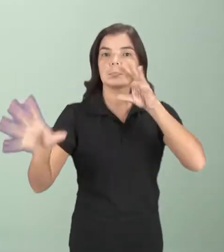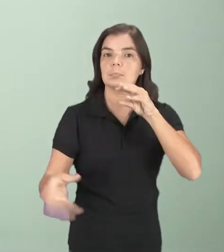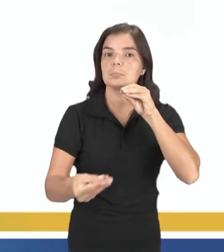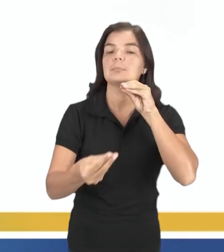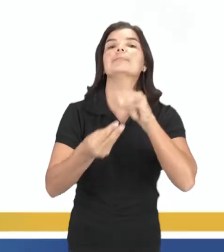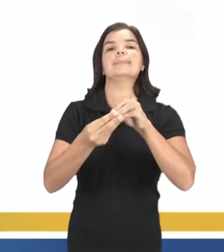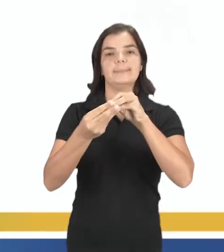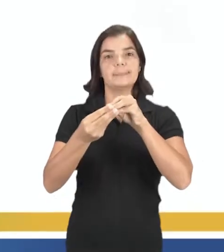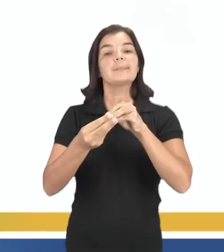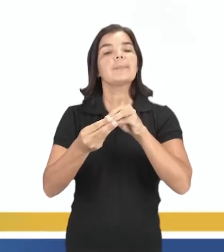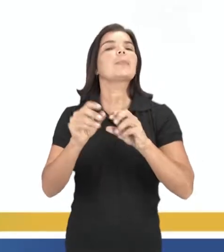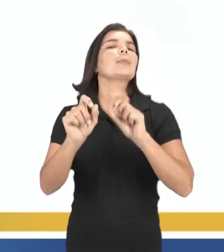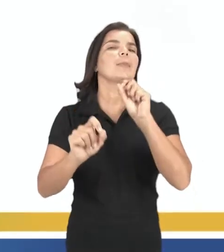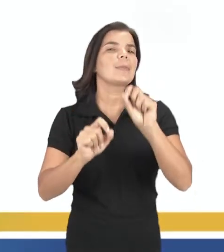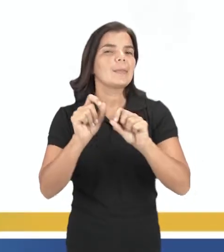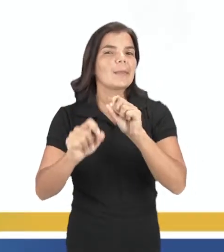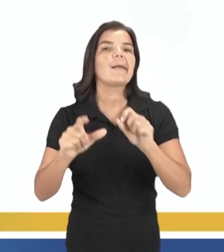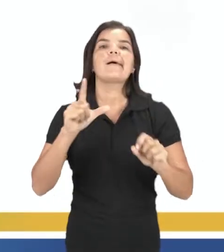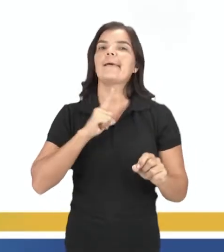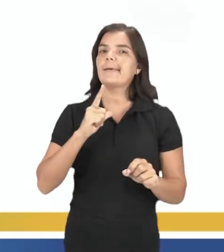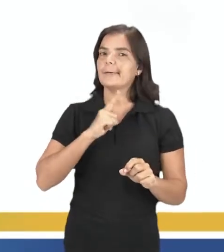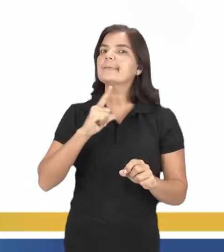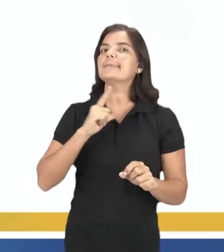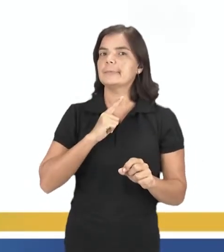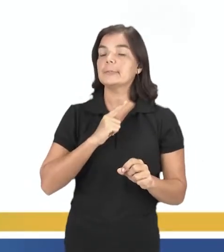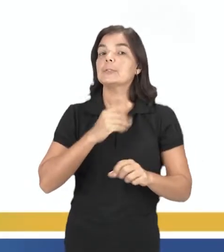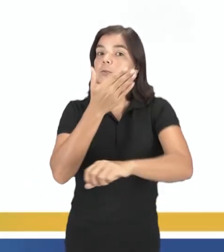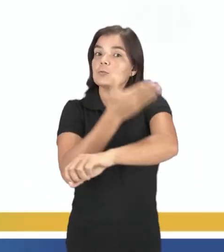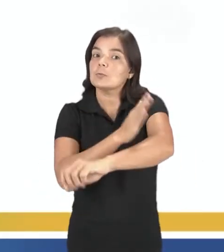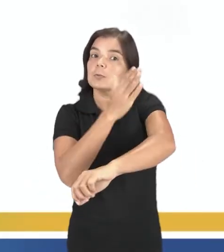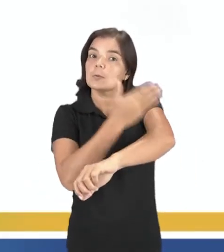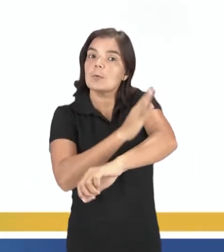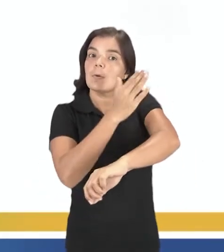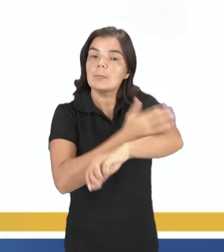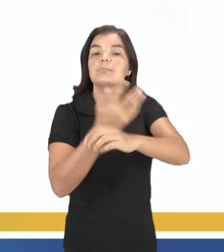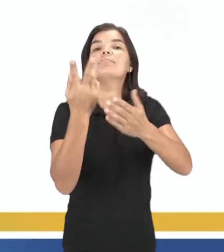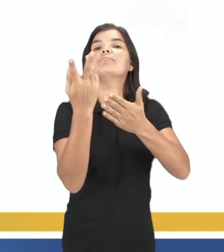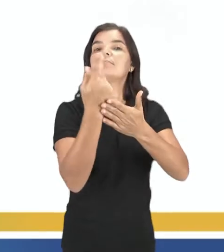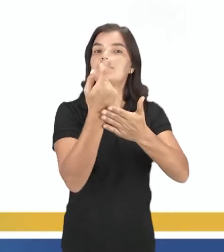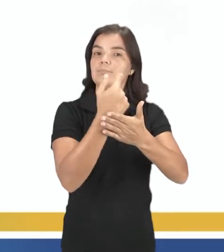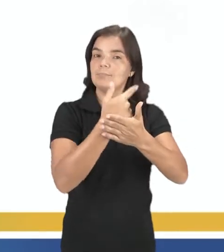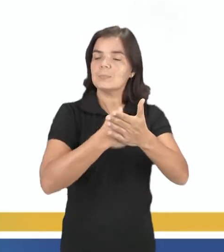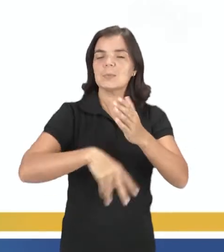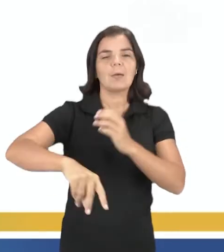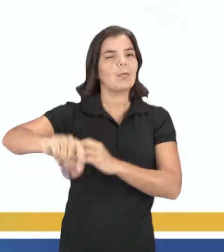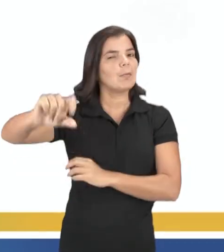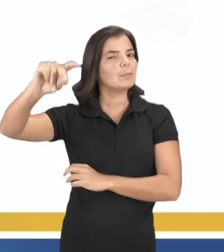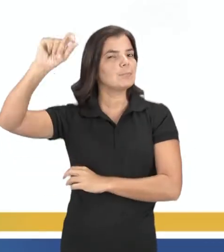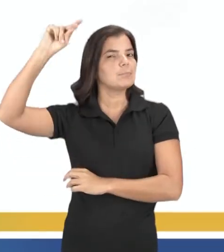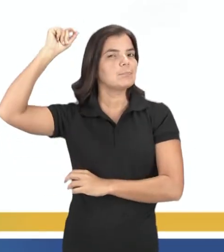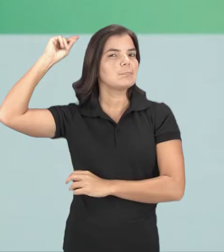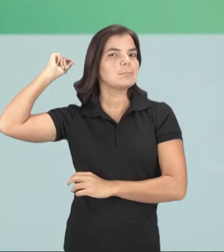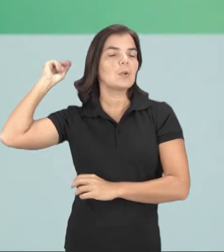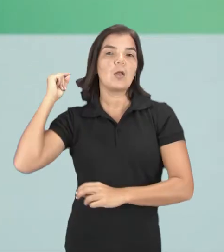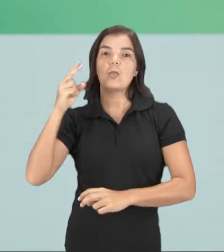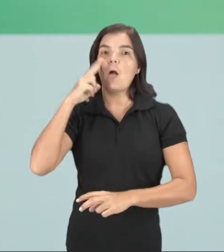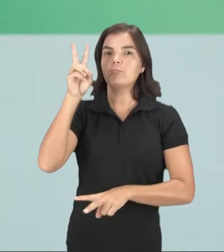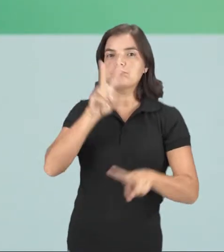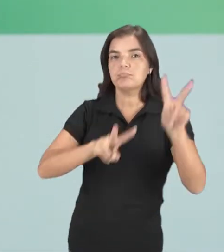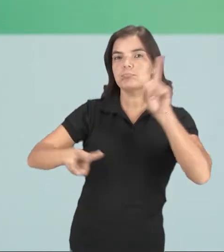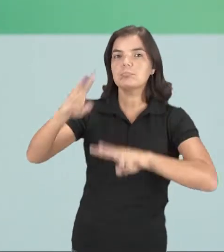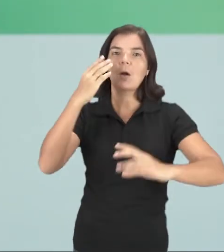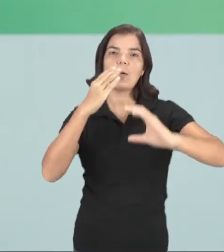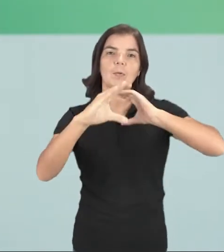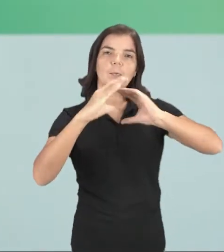integradas, artes integradas que trazem nas suas práticas artísticas, desde as artes visuais, a